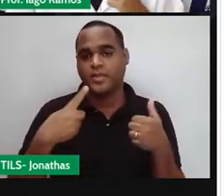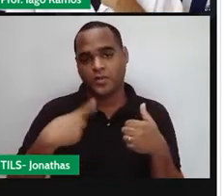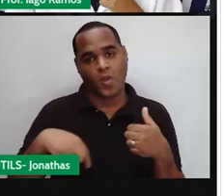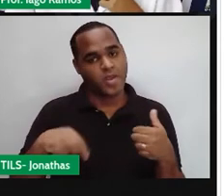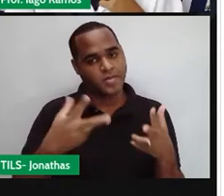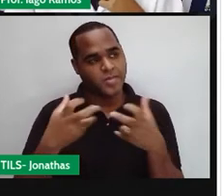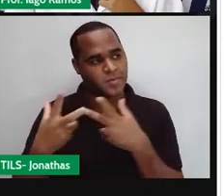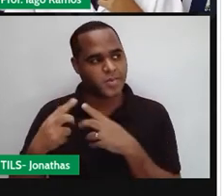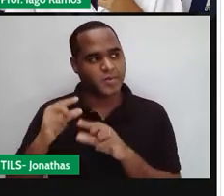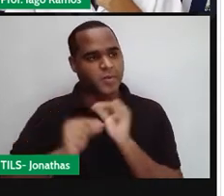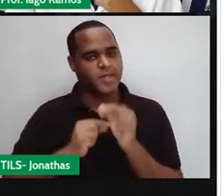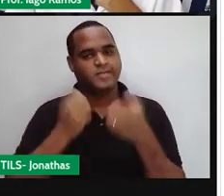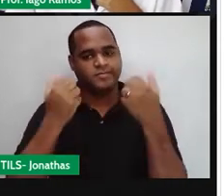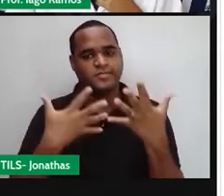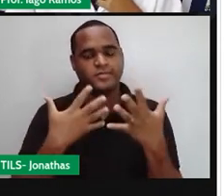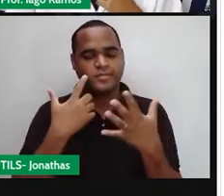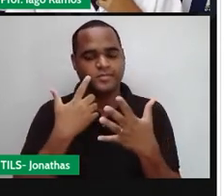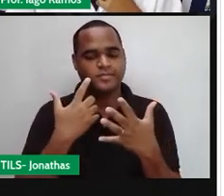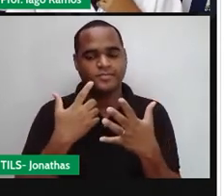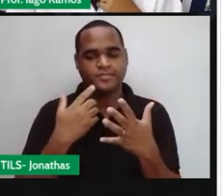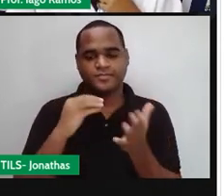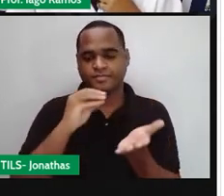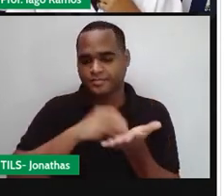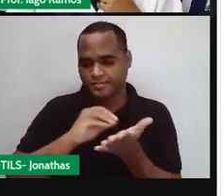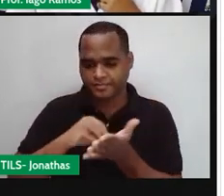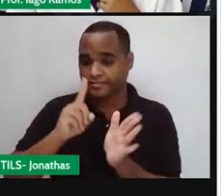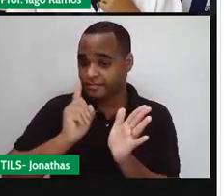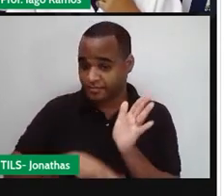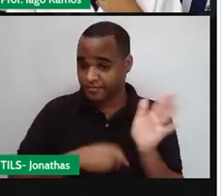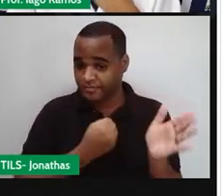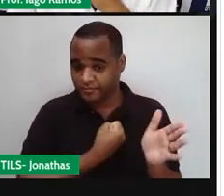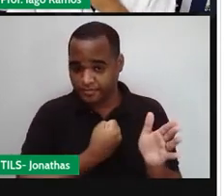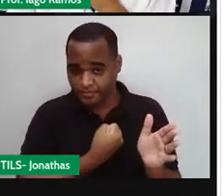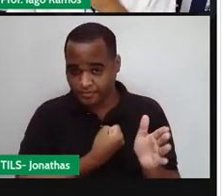o seguinte, ó. A gente pegou um número negativo,